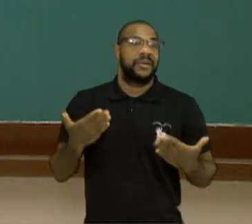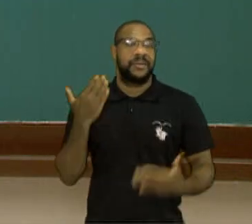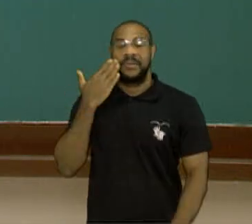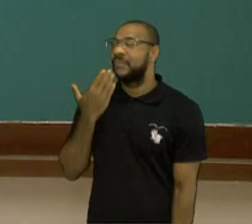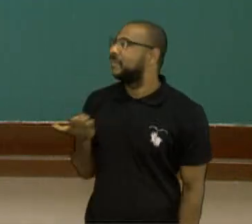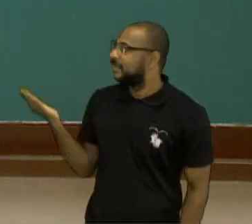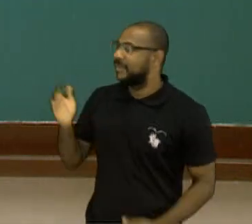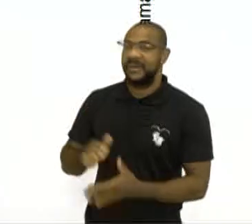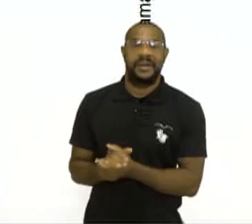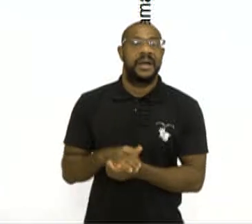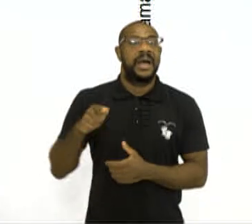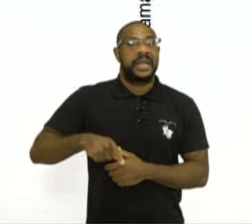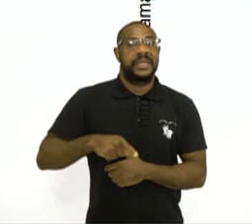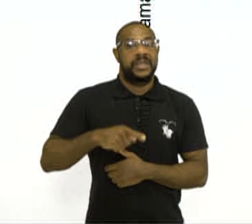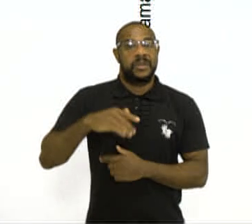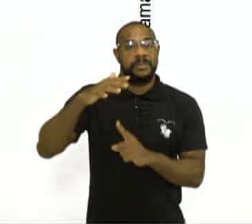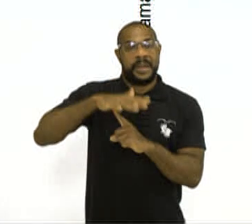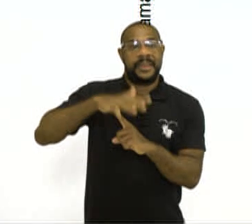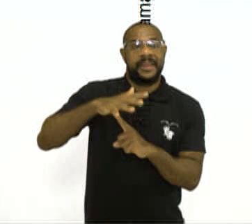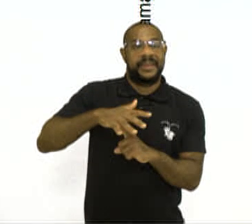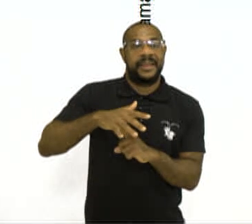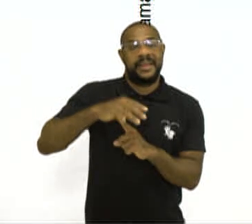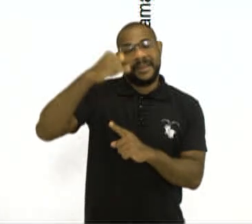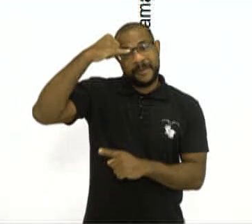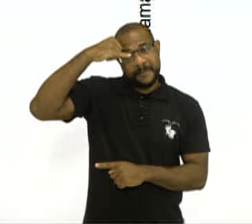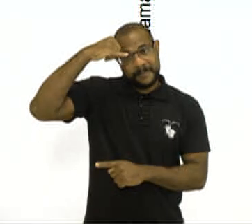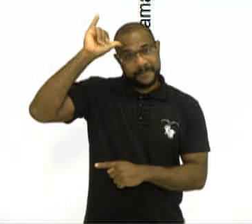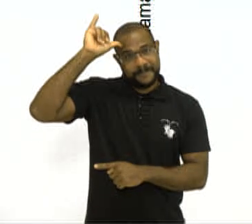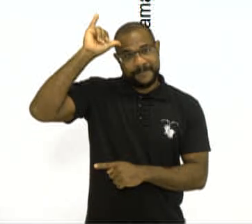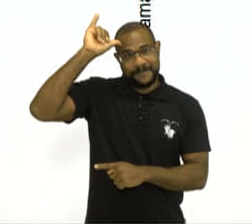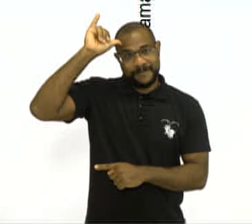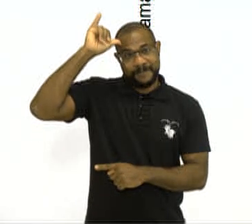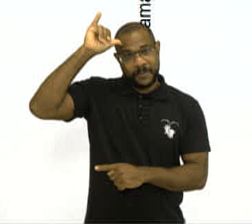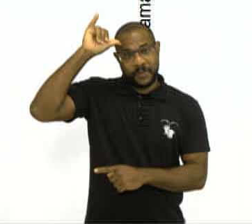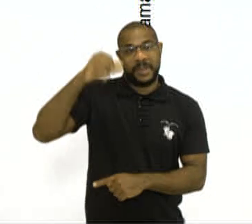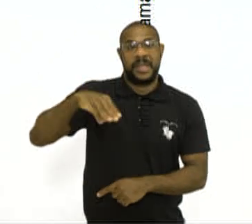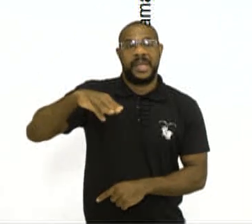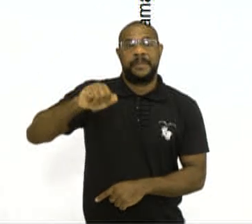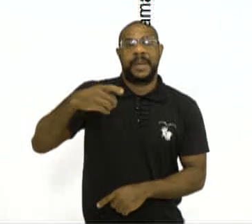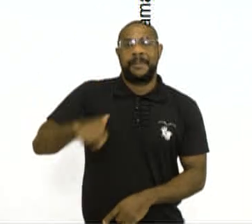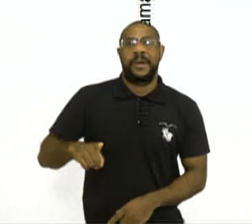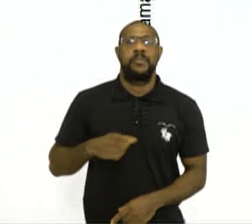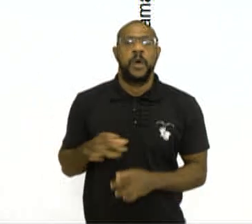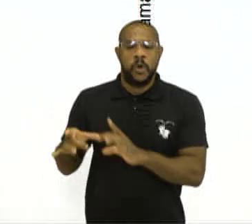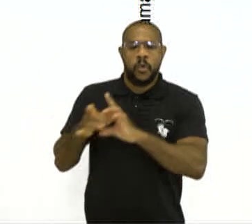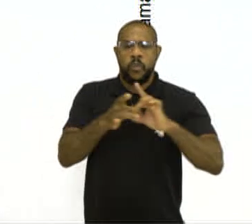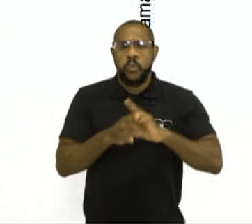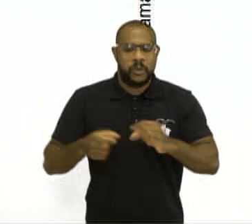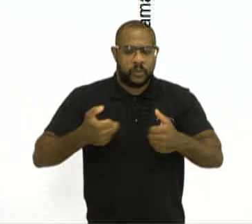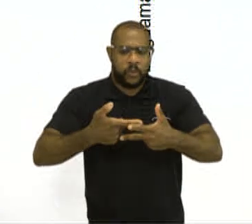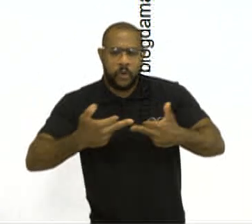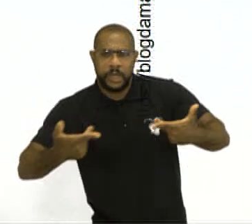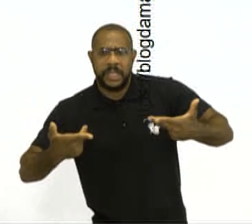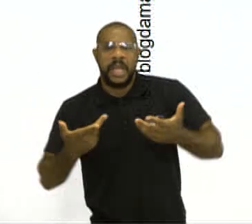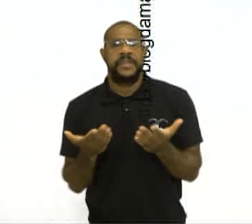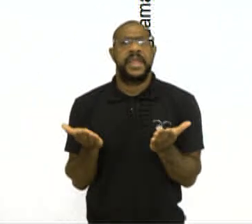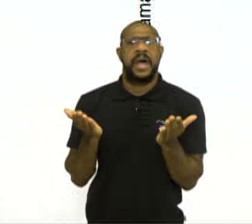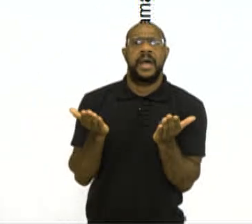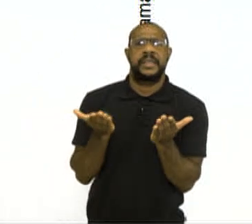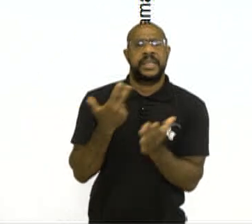Brasil tem um nome, mas no Paraná é festa de boi mamão. Ela une elementos da cultura cristã,